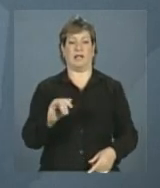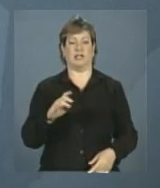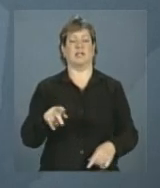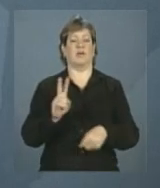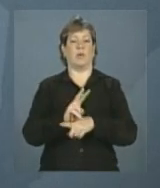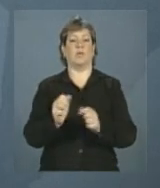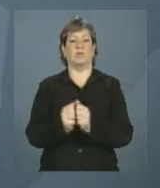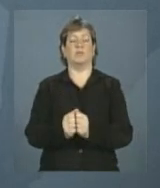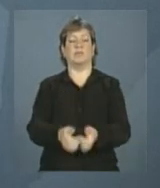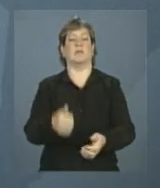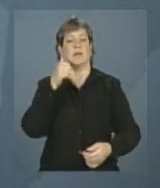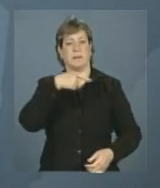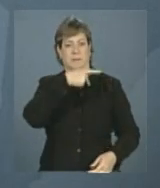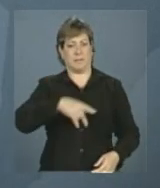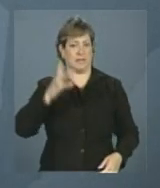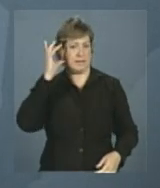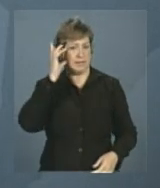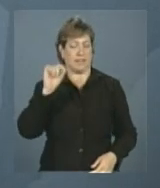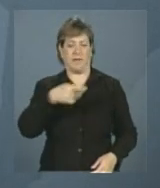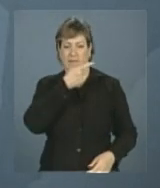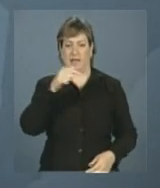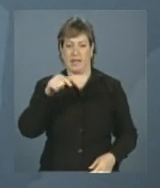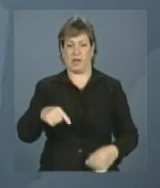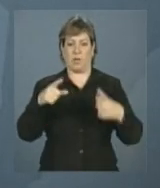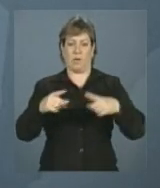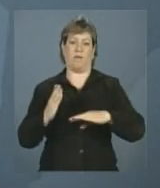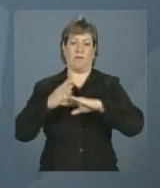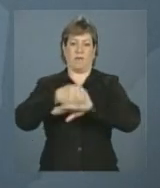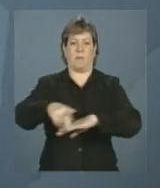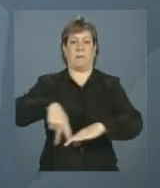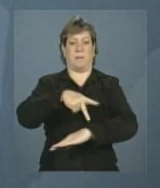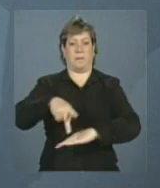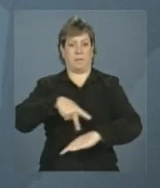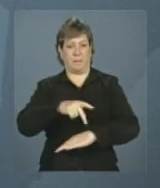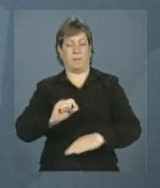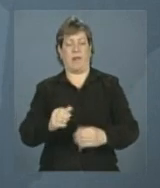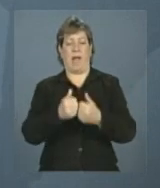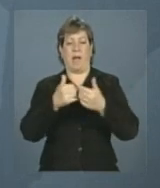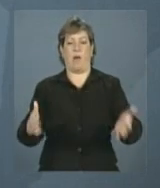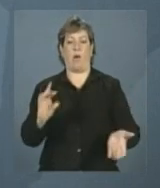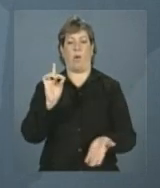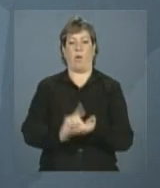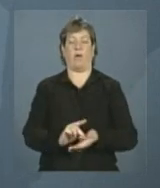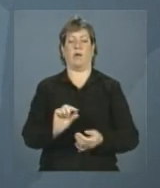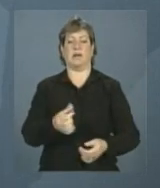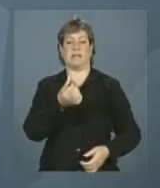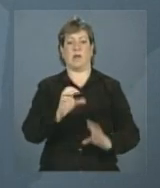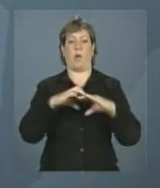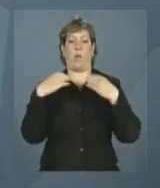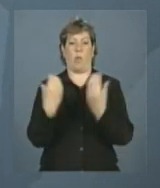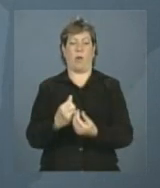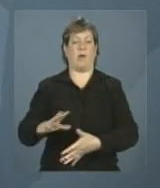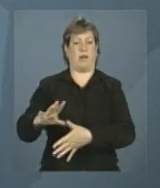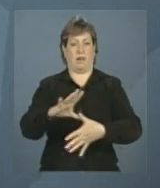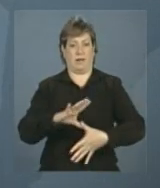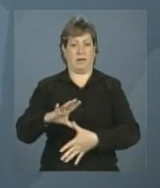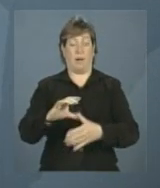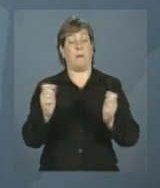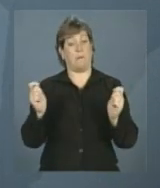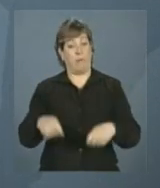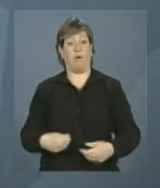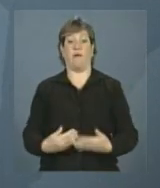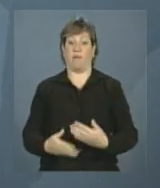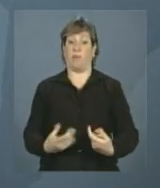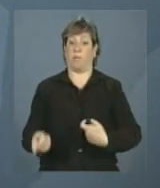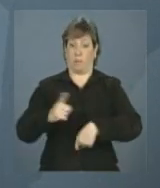visita da presidenta Dilma Rousseff nesta viagem para a abertura oficial da sexta cúpula das Américas. Bom, podemos, então,